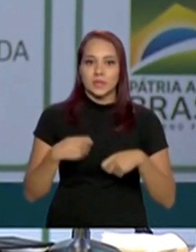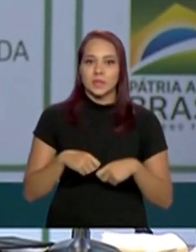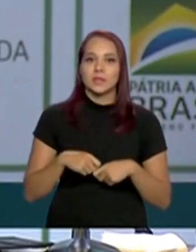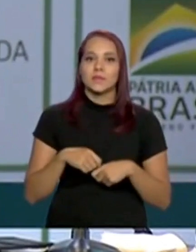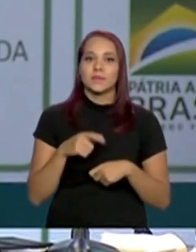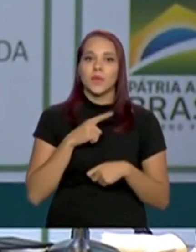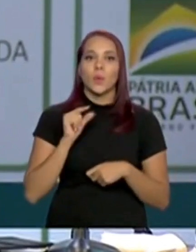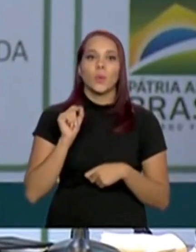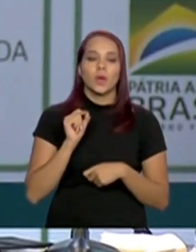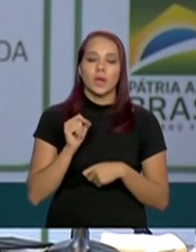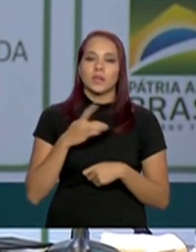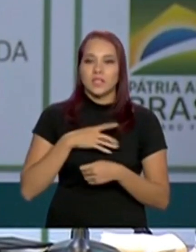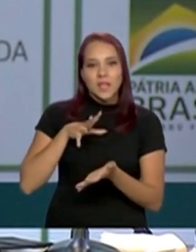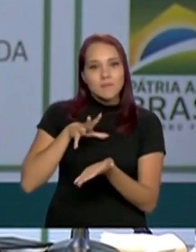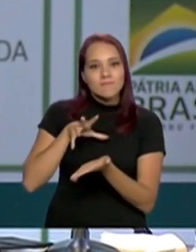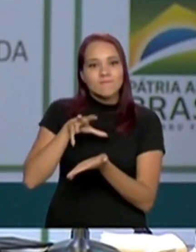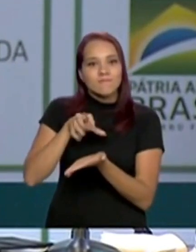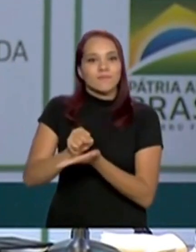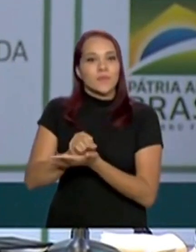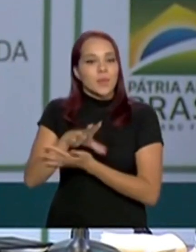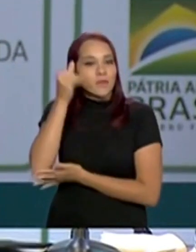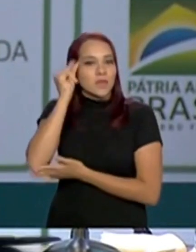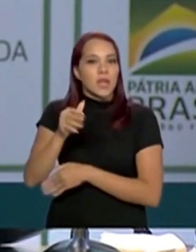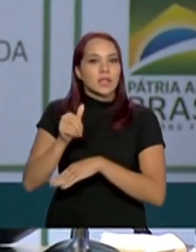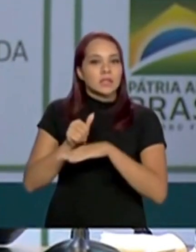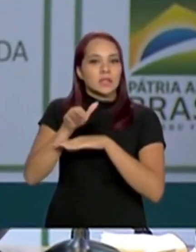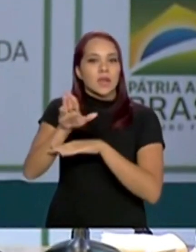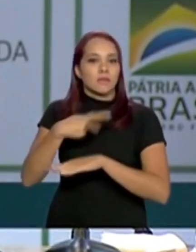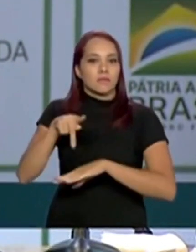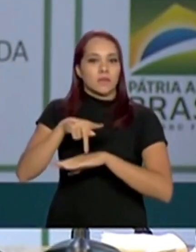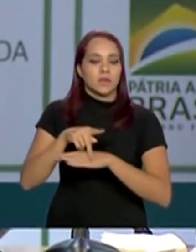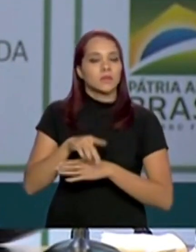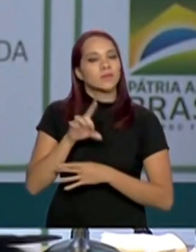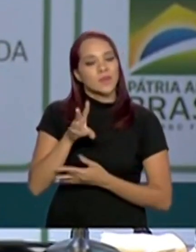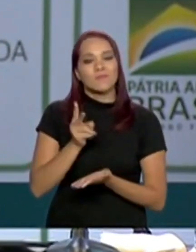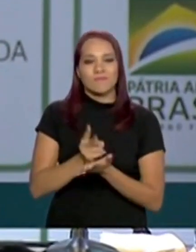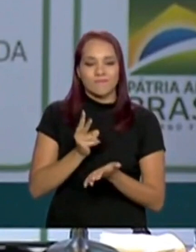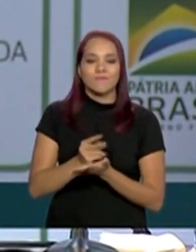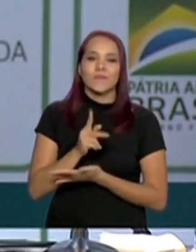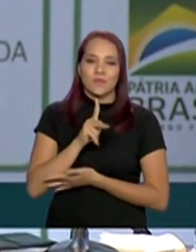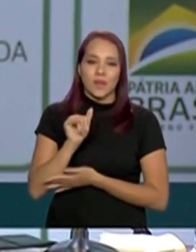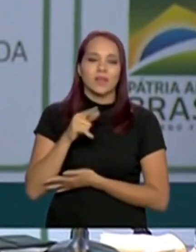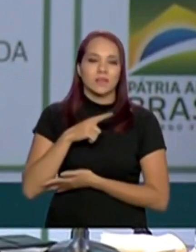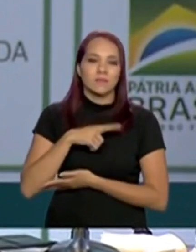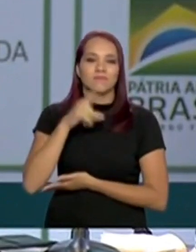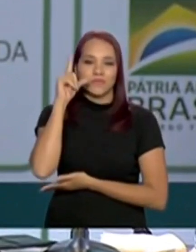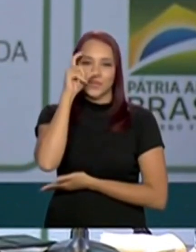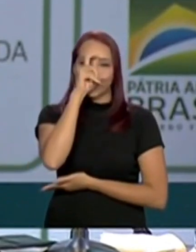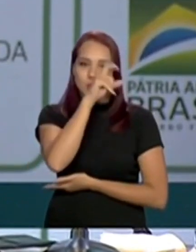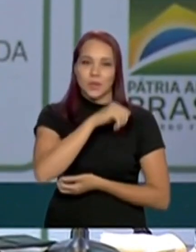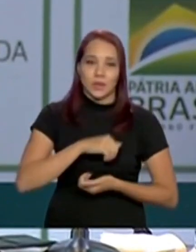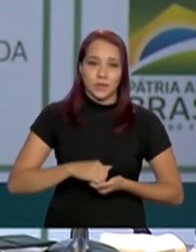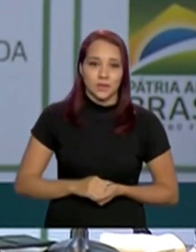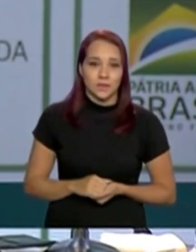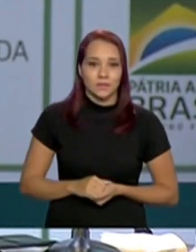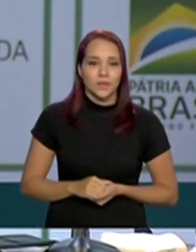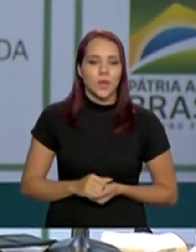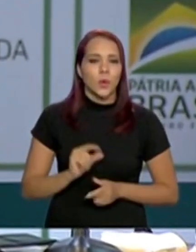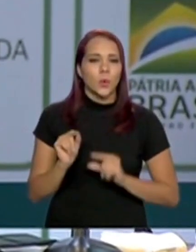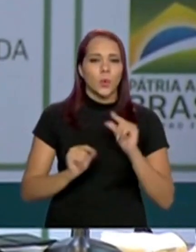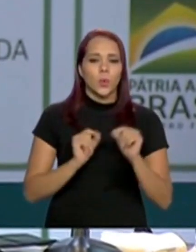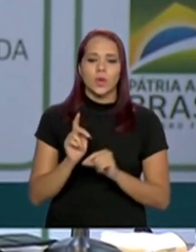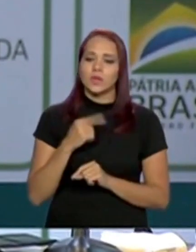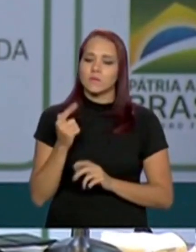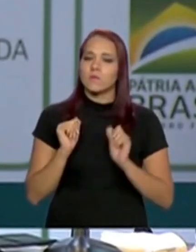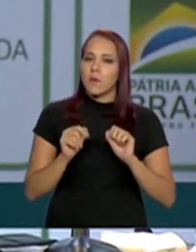aprendendo para que não saia do país. Mas, mesmo assim, nós vamos ter dificuldade. Quais são as medidas que a gente